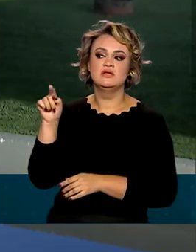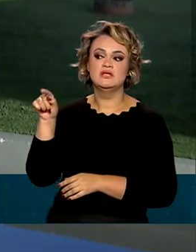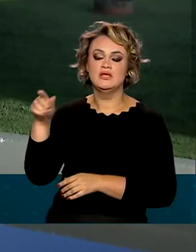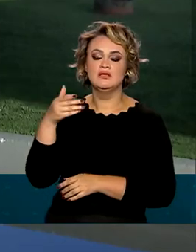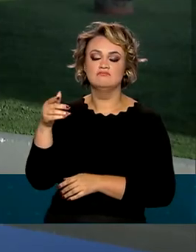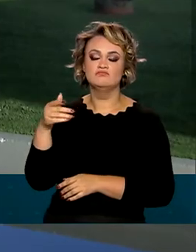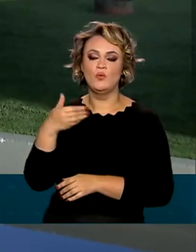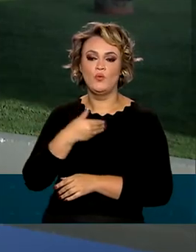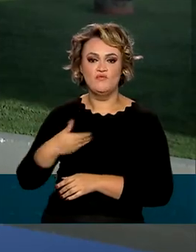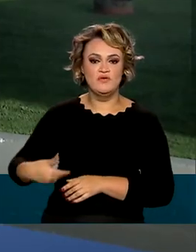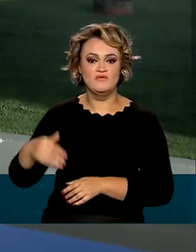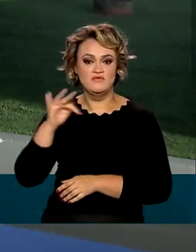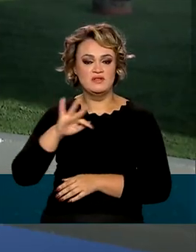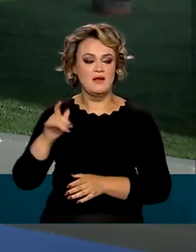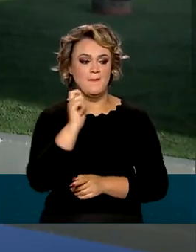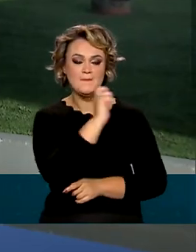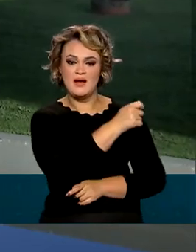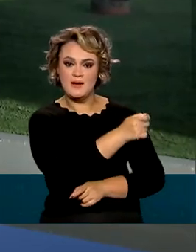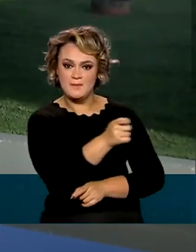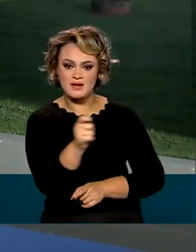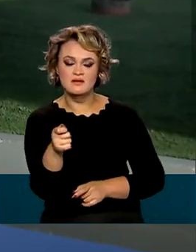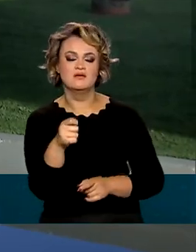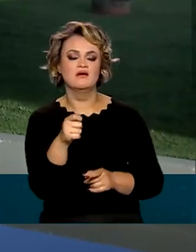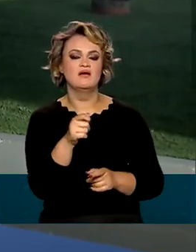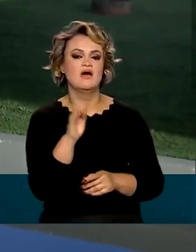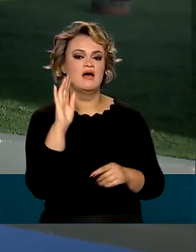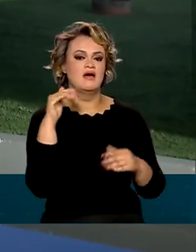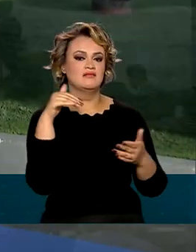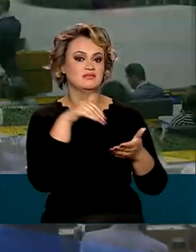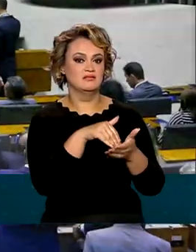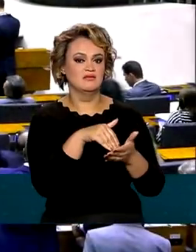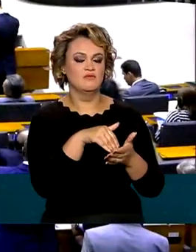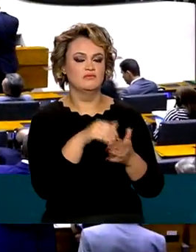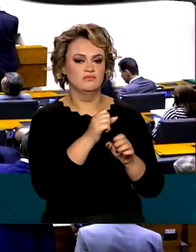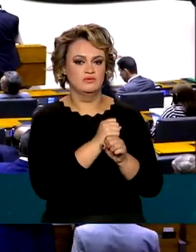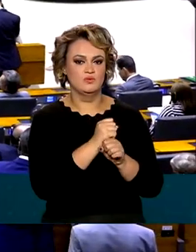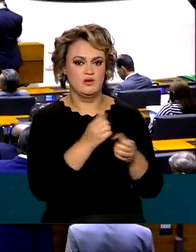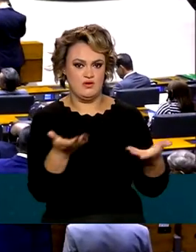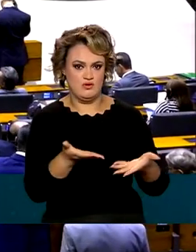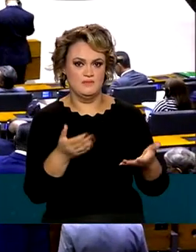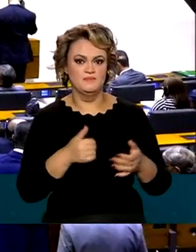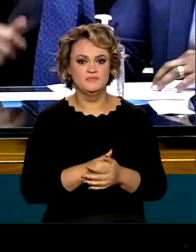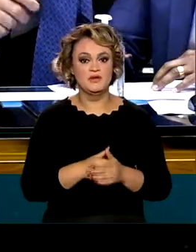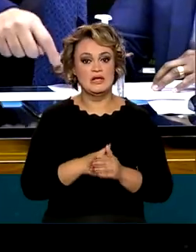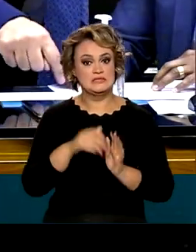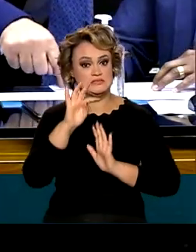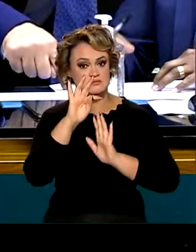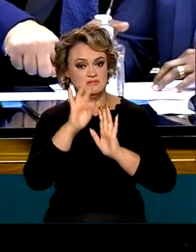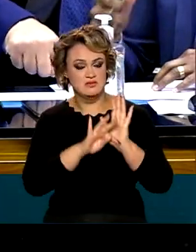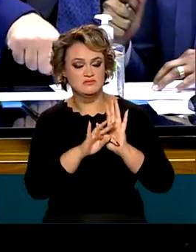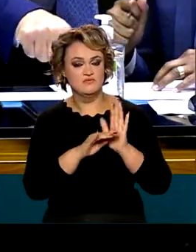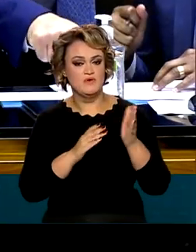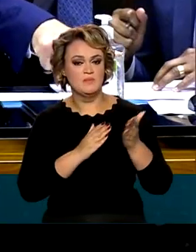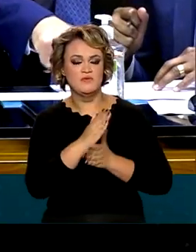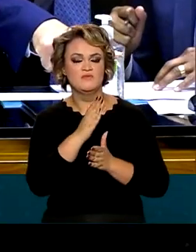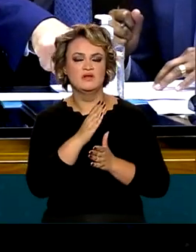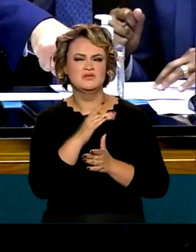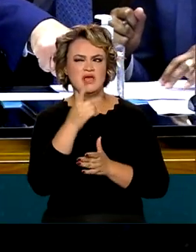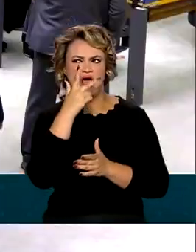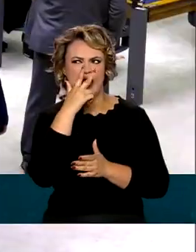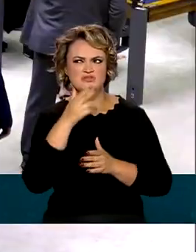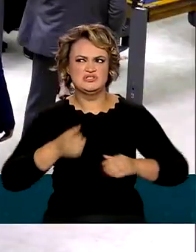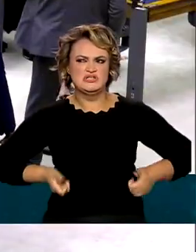pagamento de benefícios sociais até o final deste ano. O texto aprovado prevê gastos de até